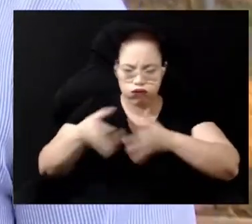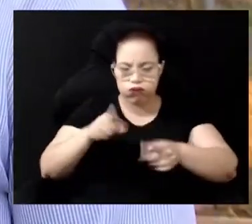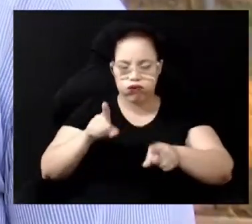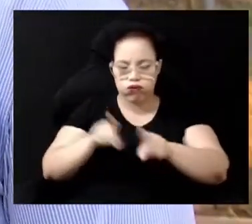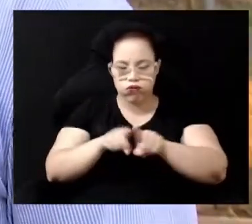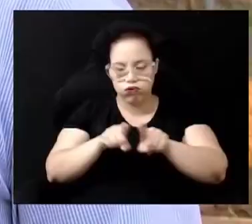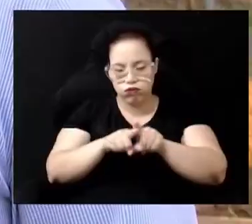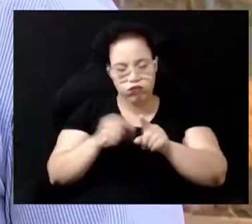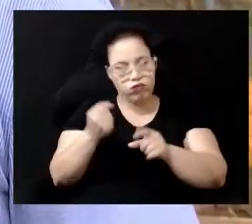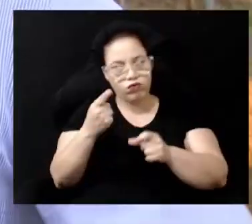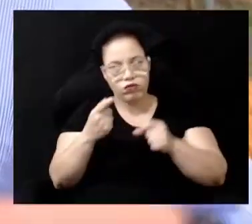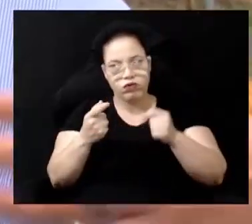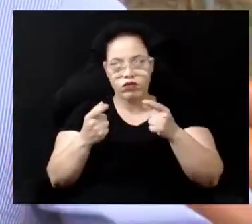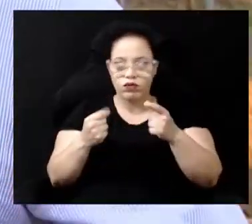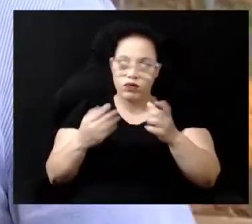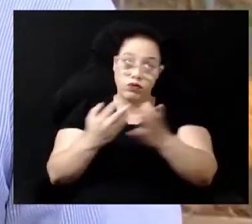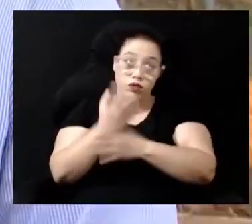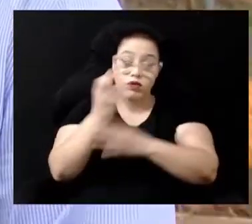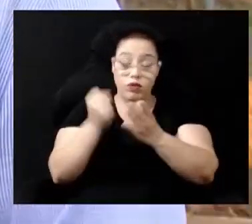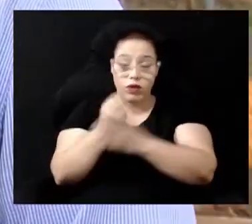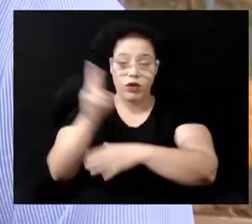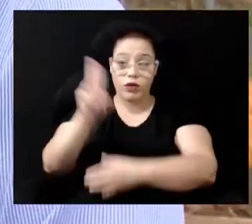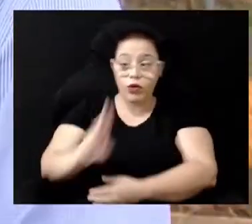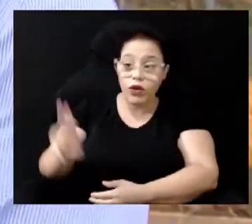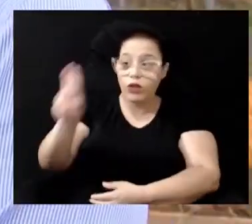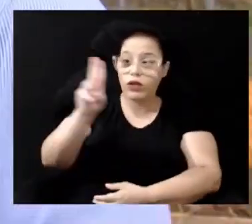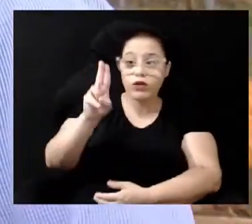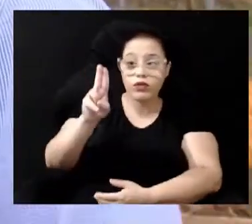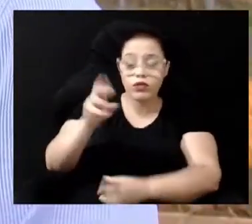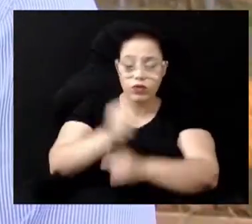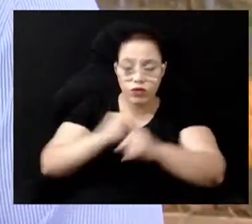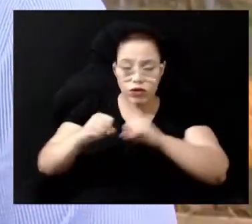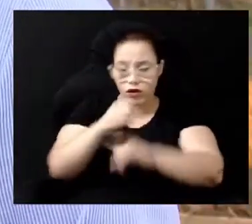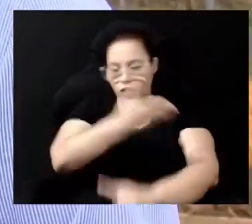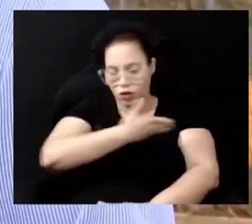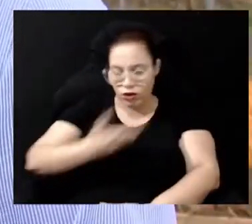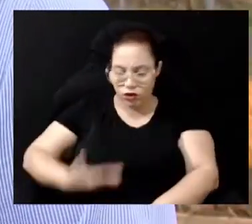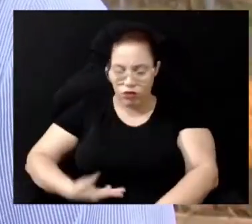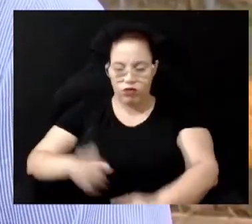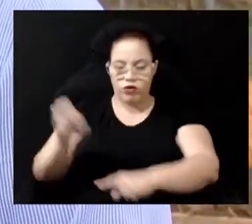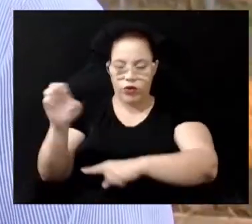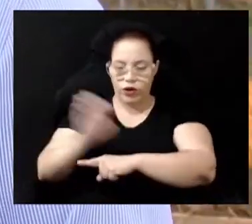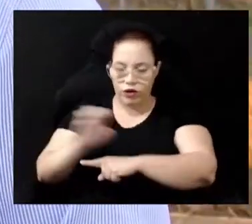de iniciativas envolvendo a universidade A sociedade civil O estado Para